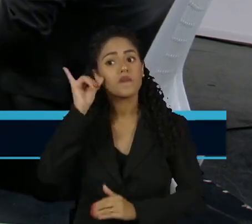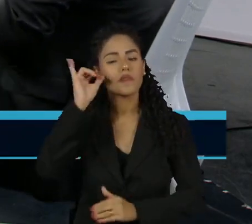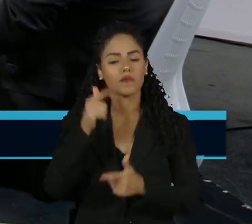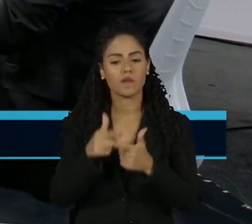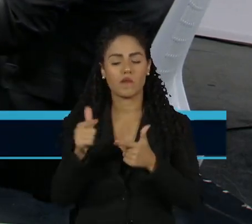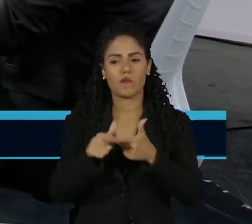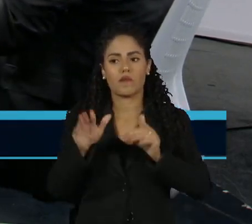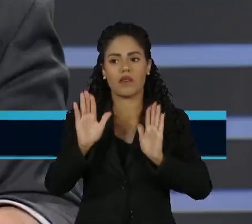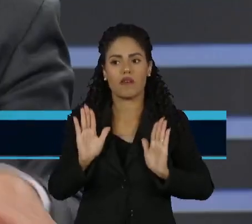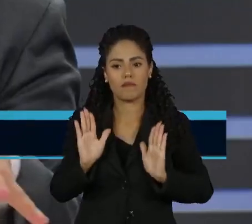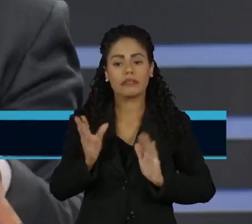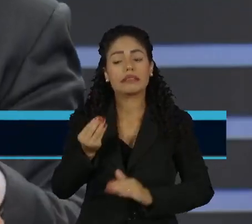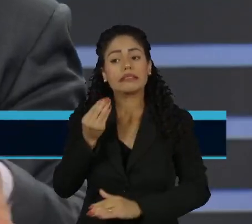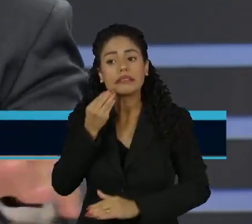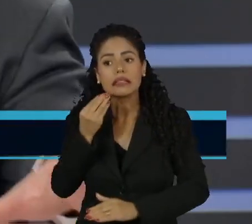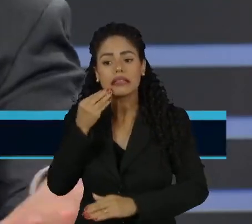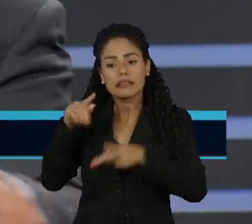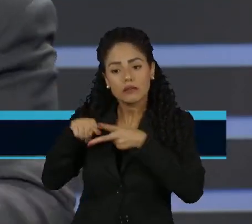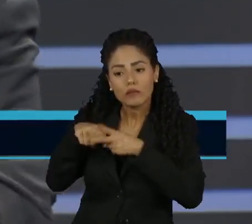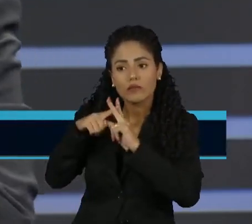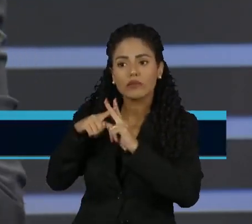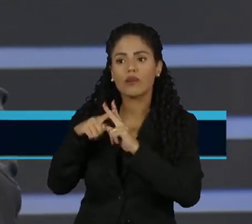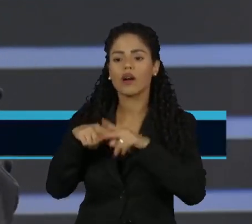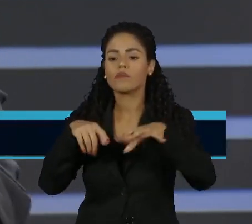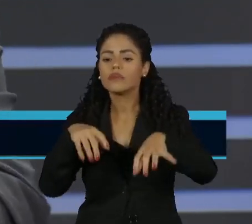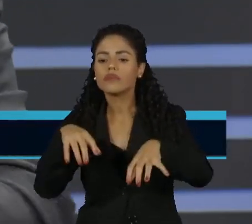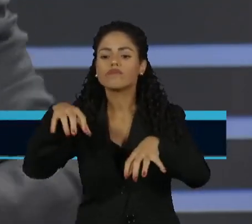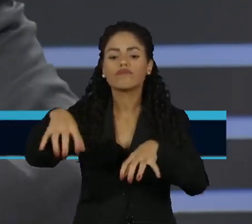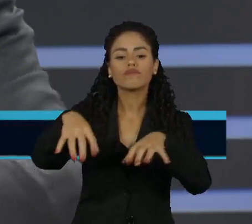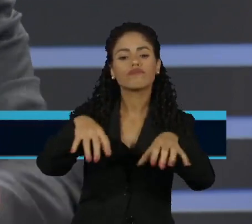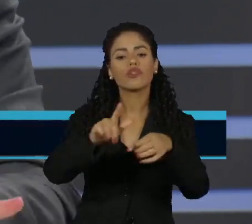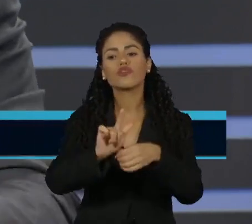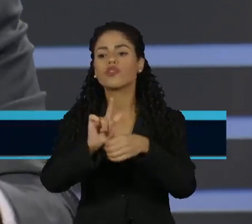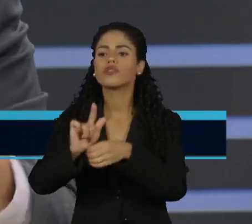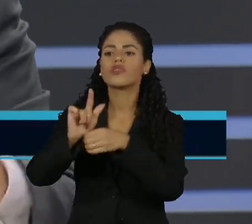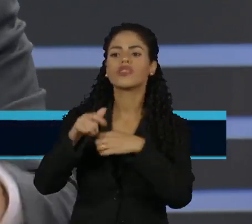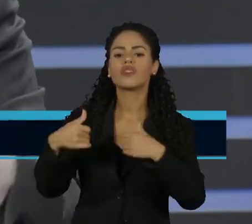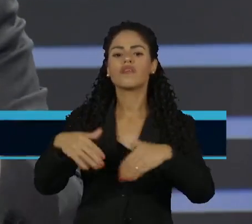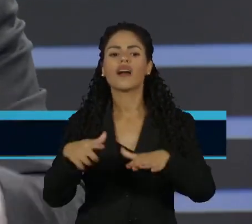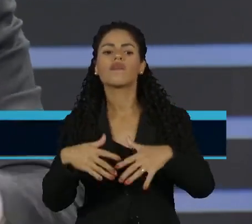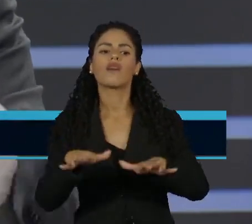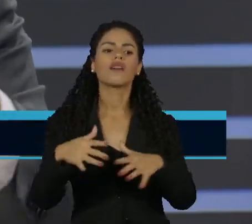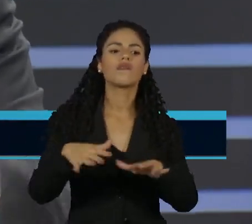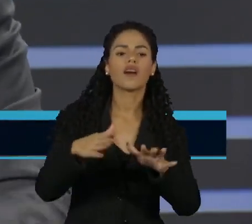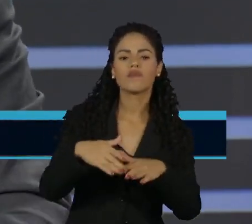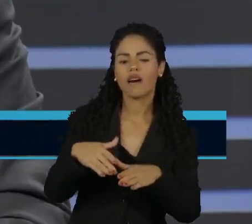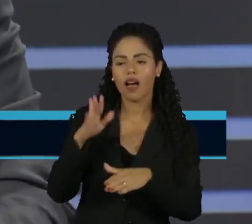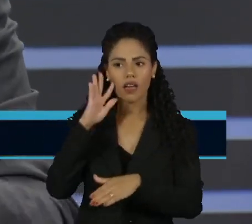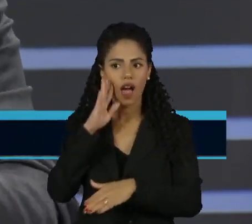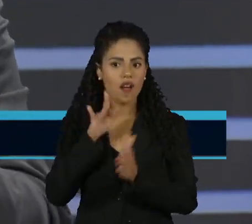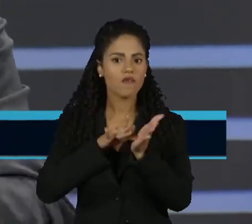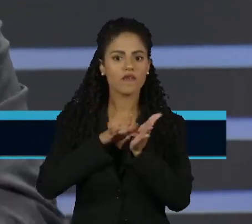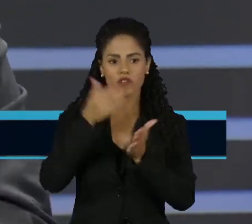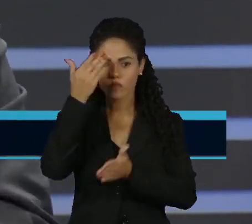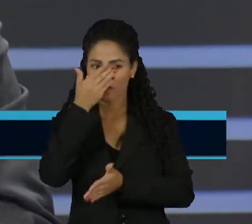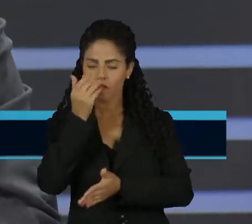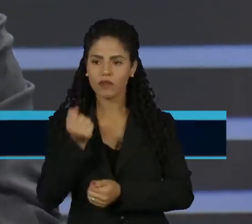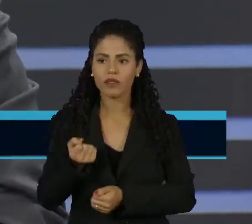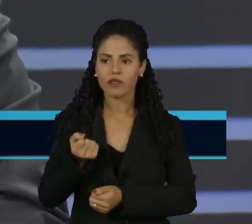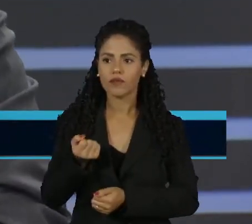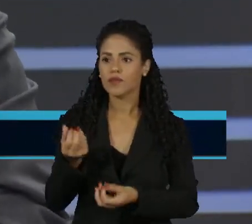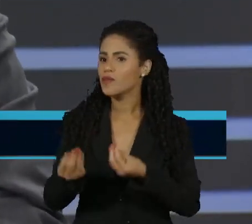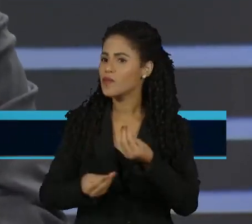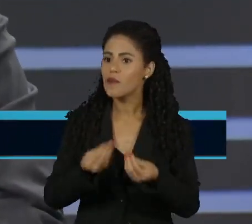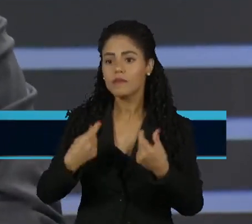mas de vez em quando uma agência aqui, uma agência ali, um gerente aqui, um gerente ali, deixa passar e sim, financia fazendas, financia empreendimentos